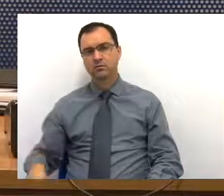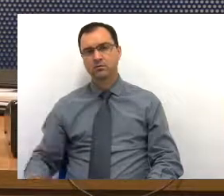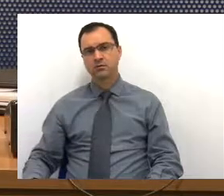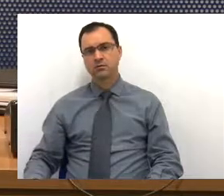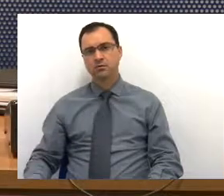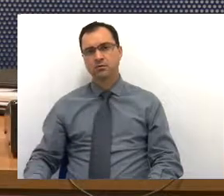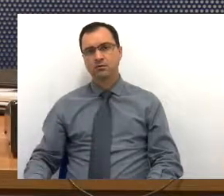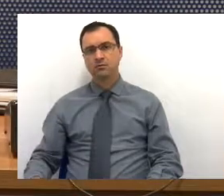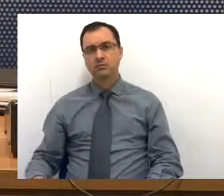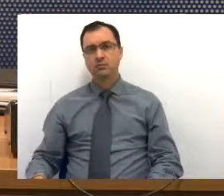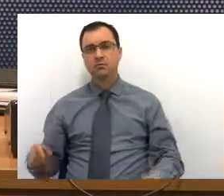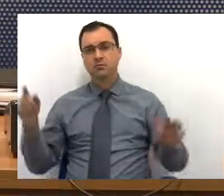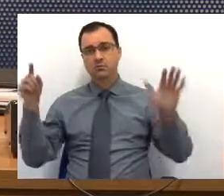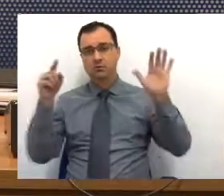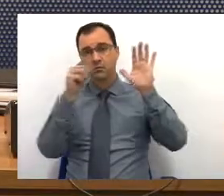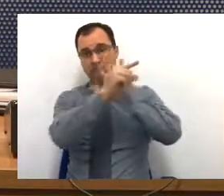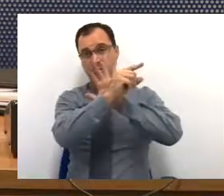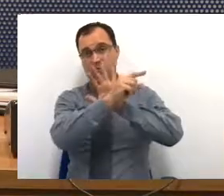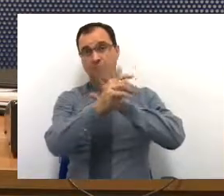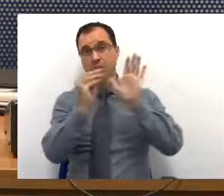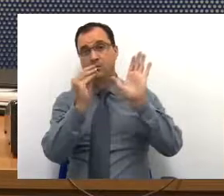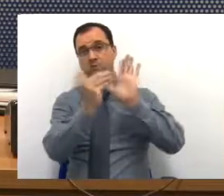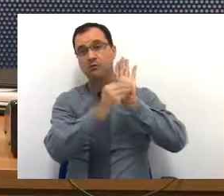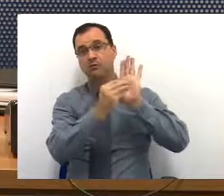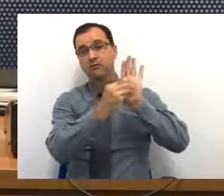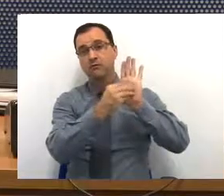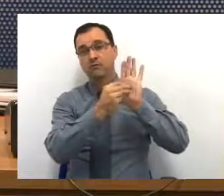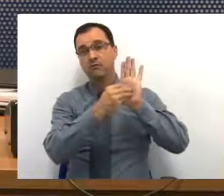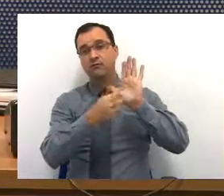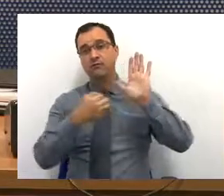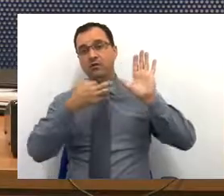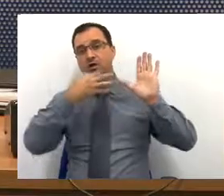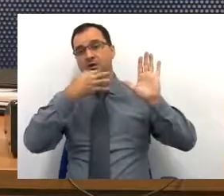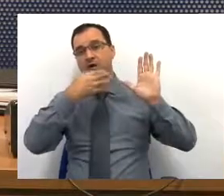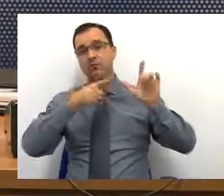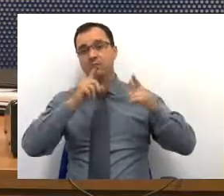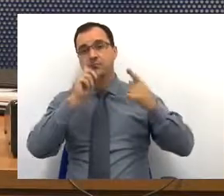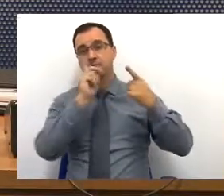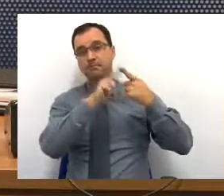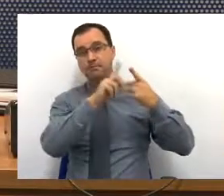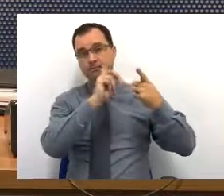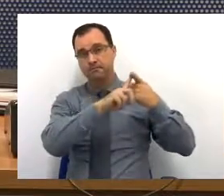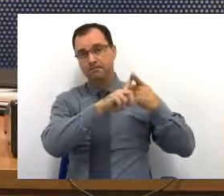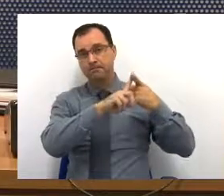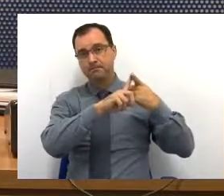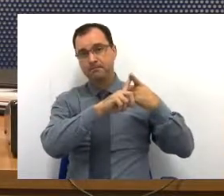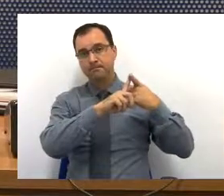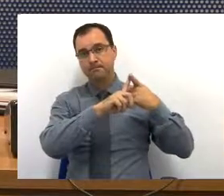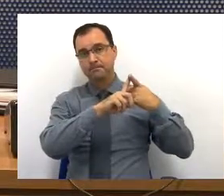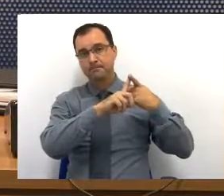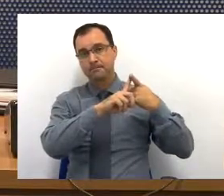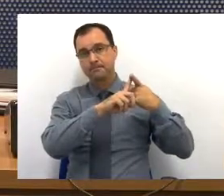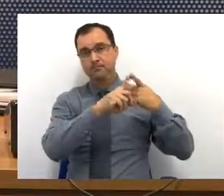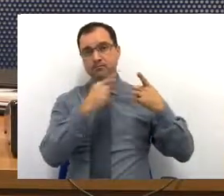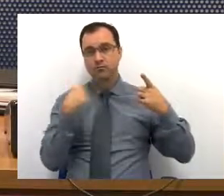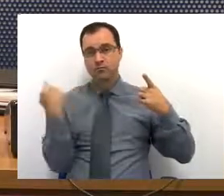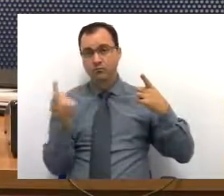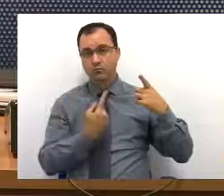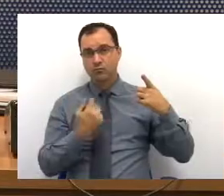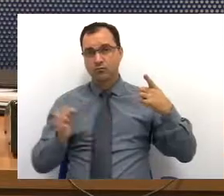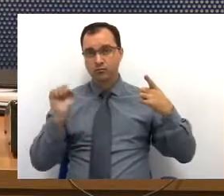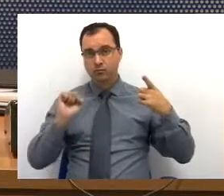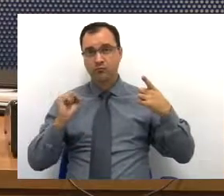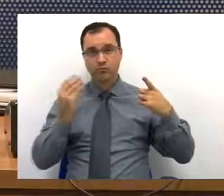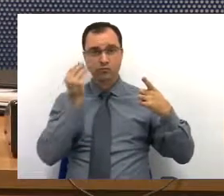A questão da falta de remédio, primeiro, nós podemos